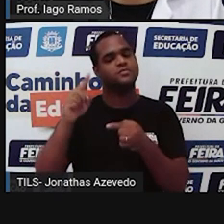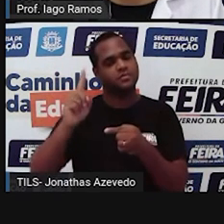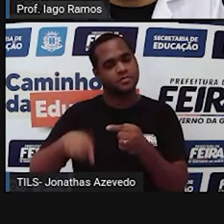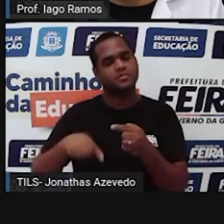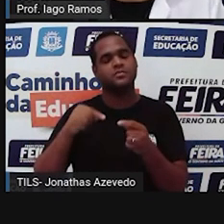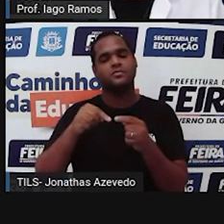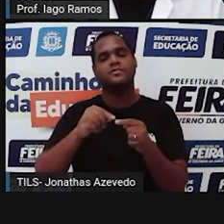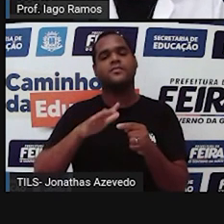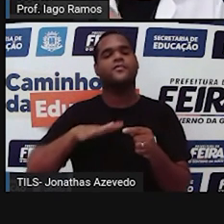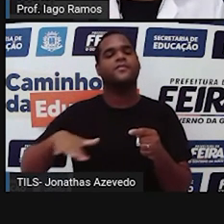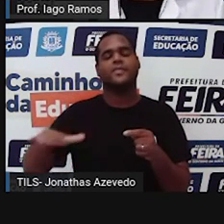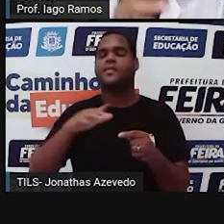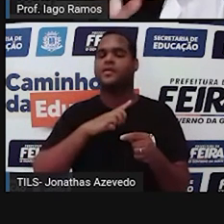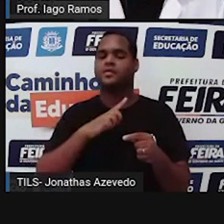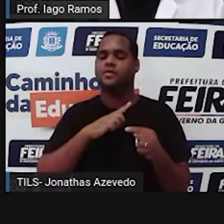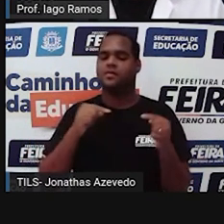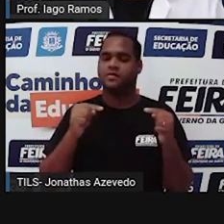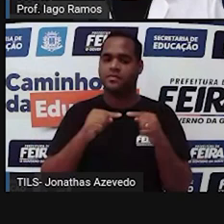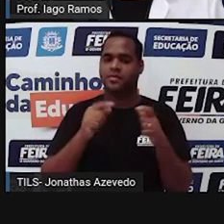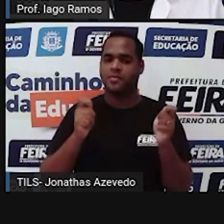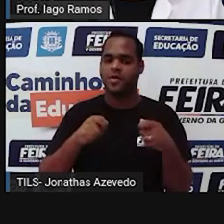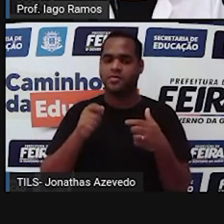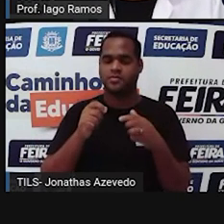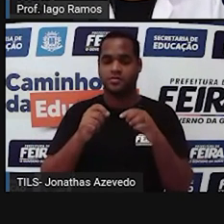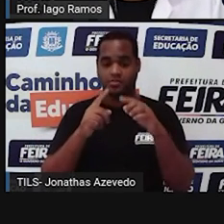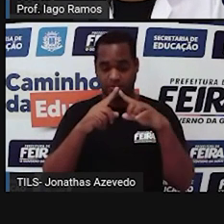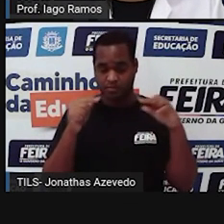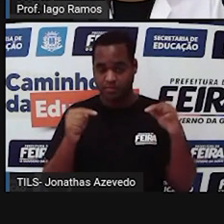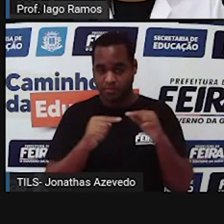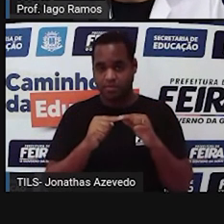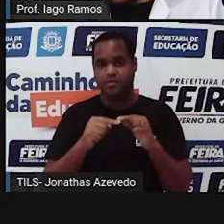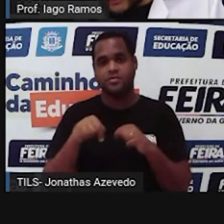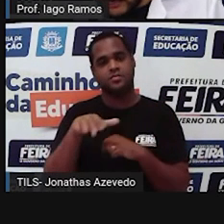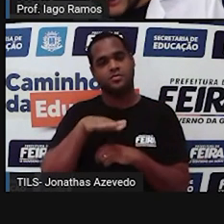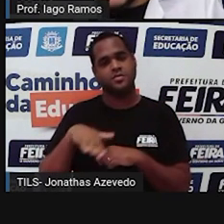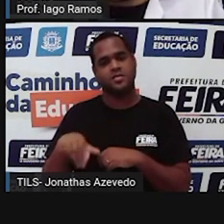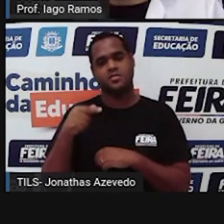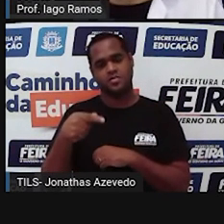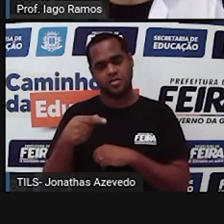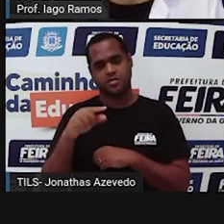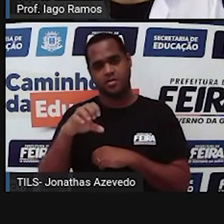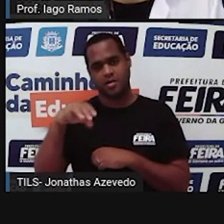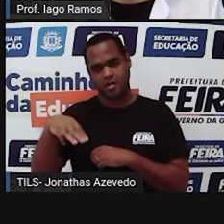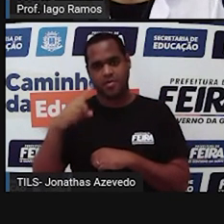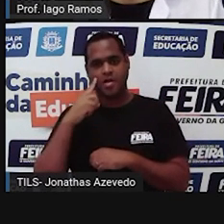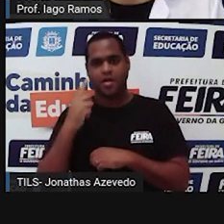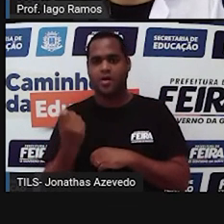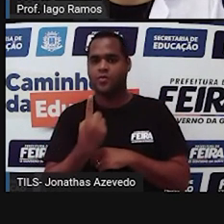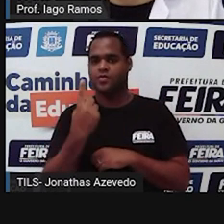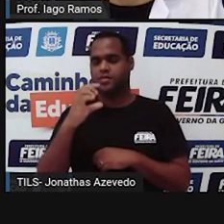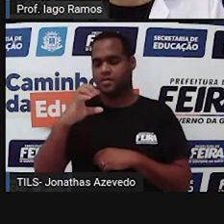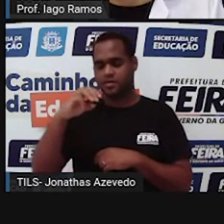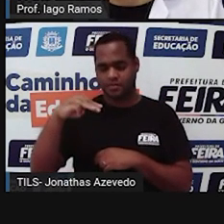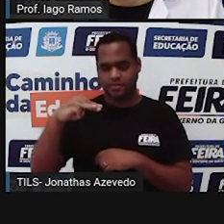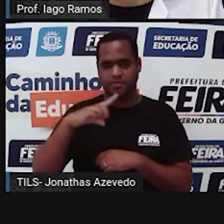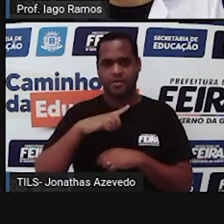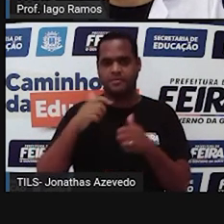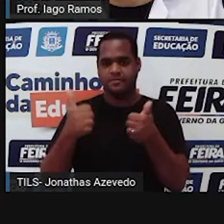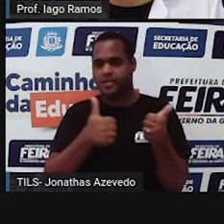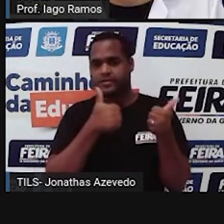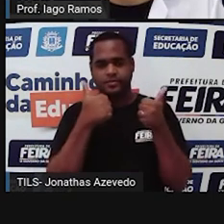a área desse triângulo, né? Que tem base 7 e altura 6. Beleza? Bacana.